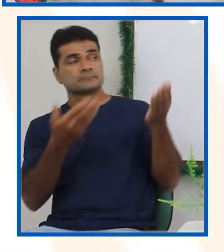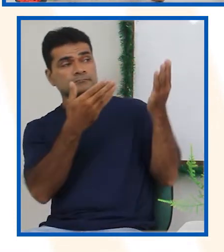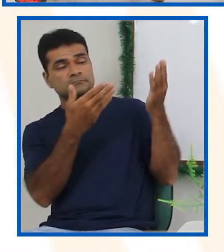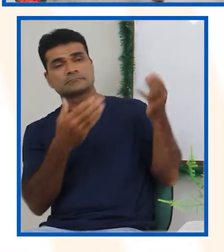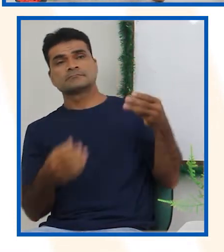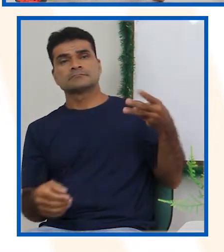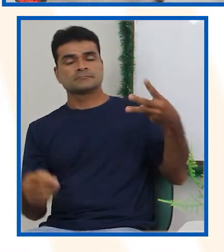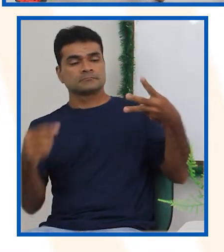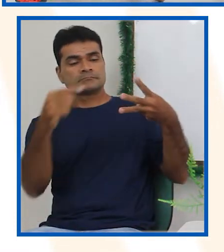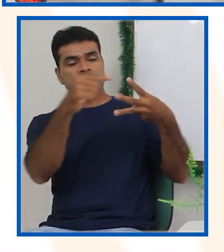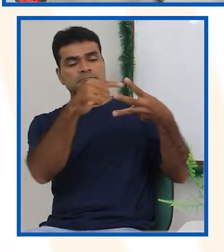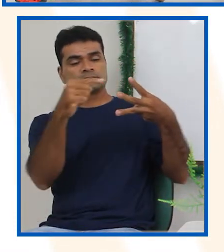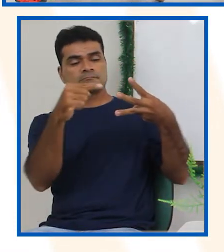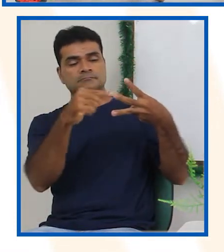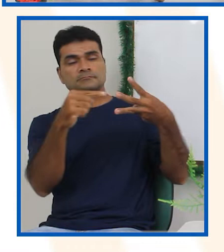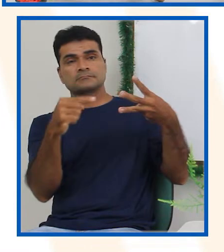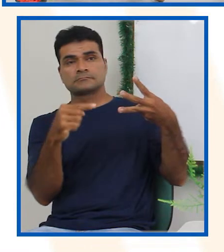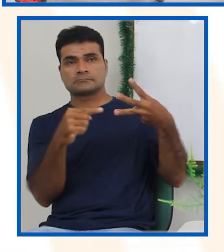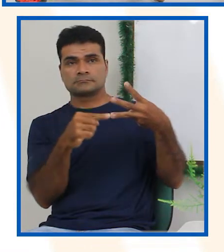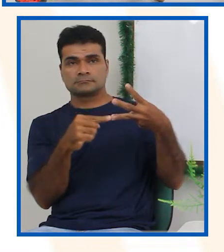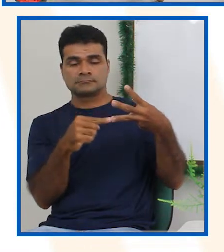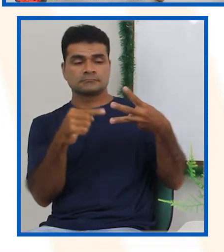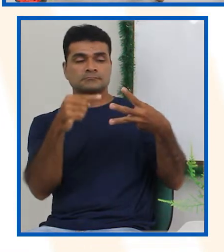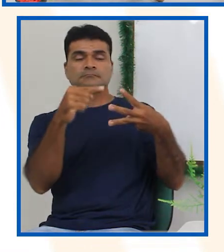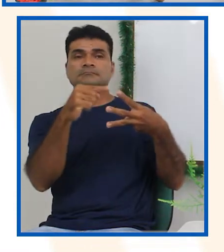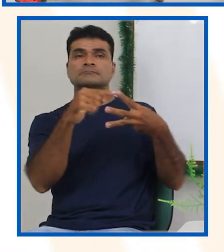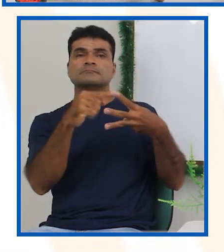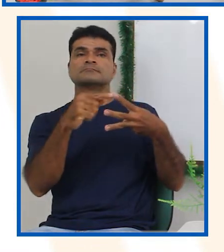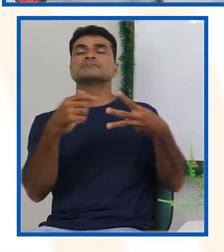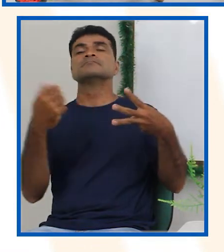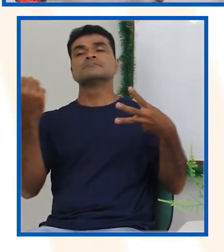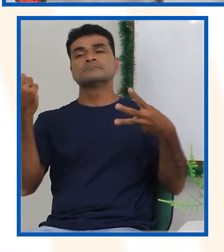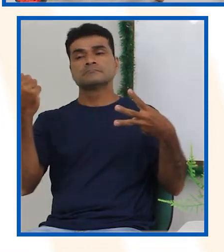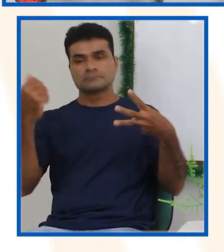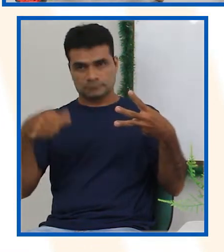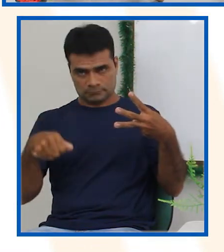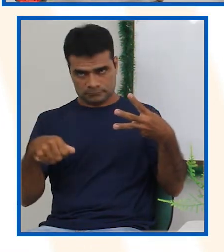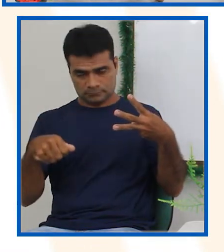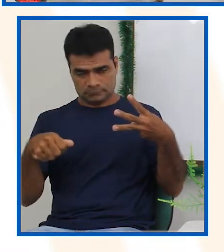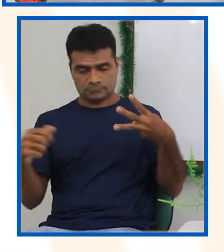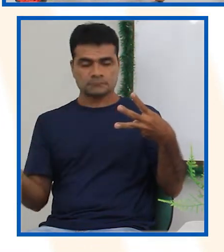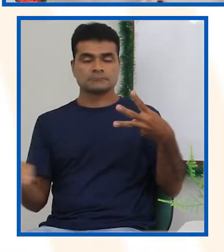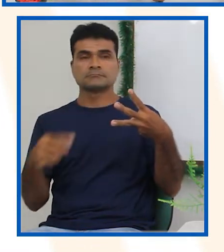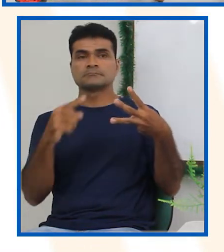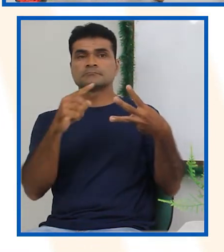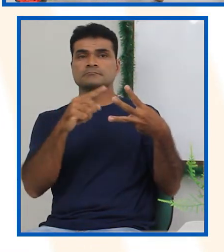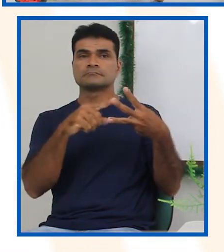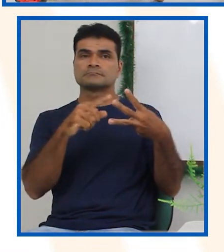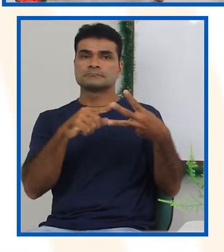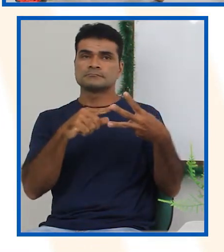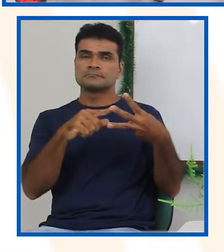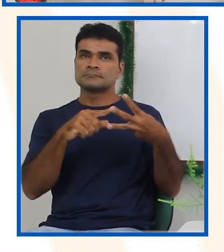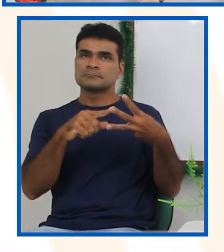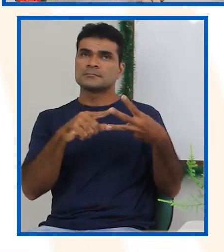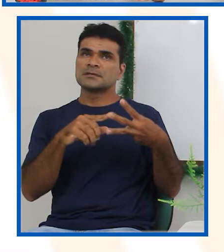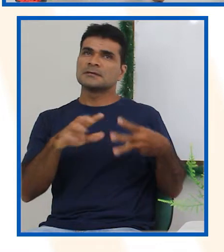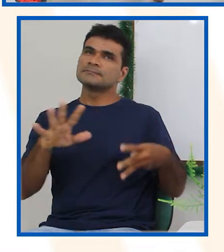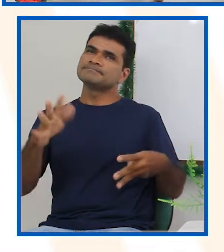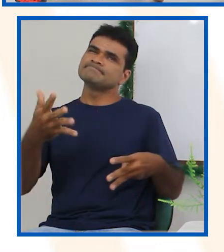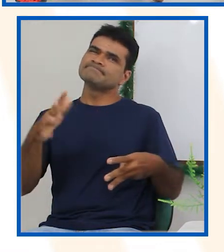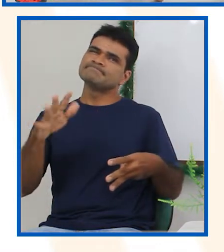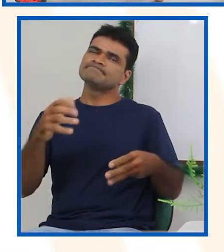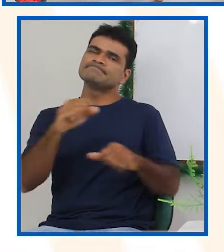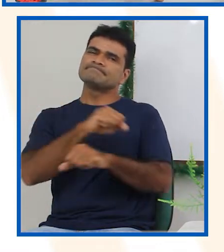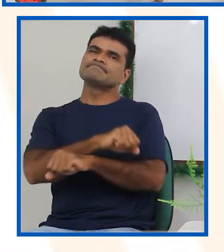história do dado, é provável que aconteça de cair no número 5, no número 6, no 4, no 3.